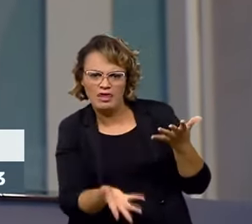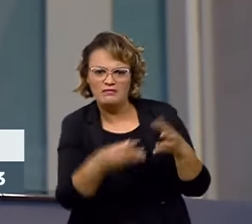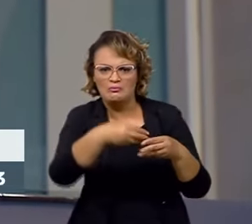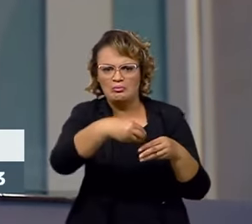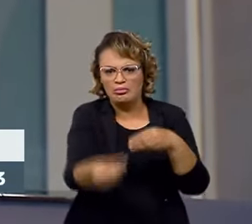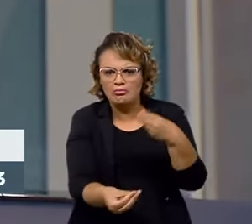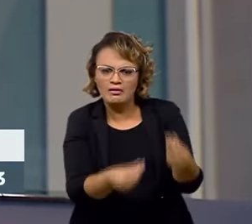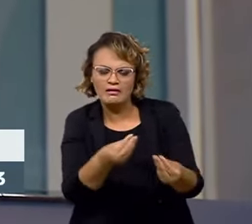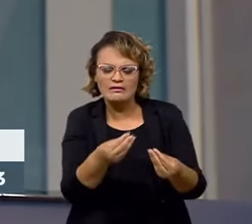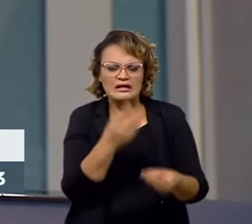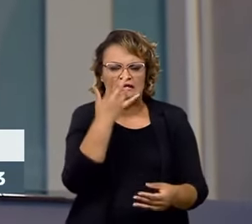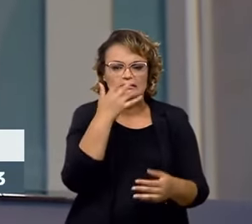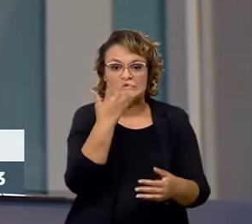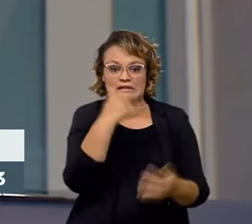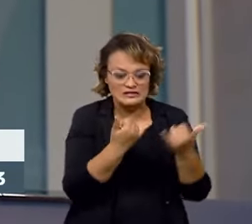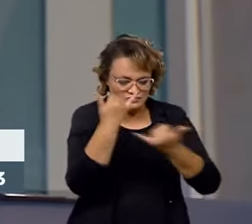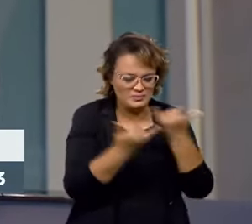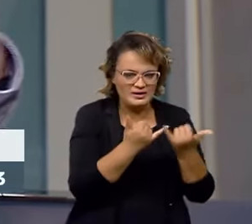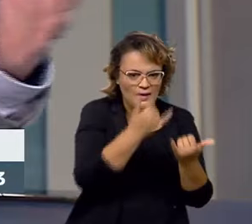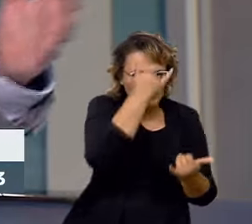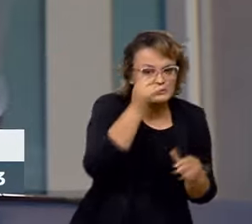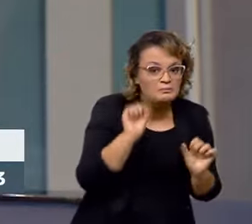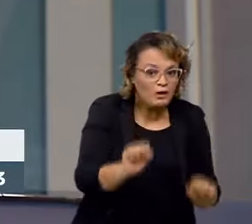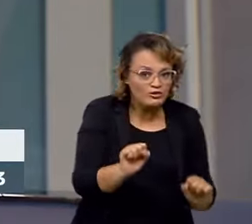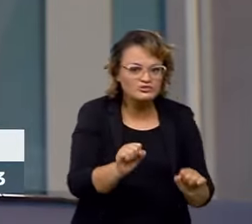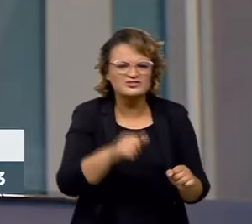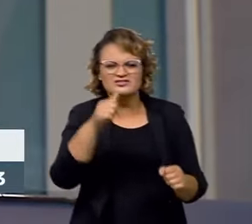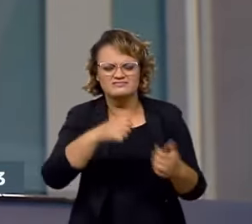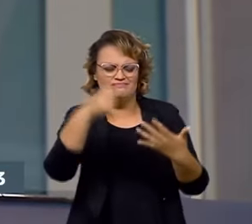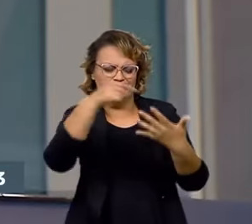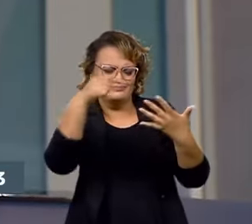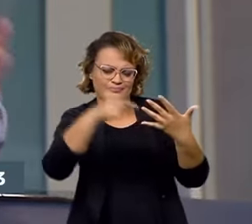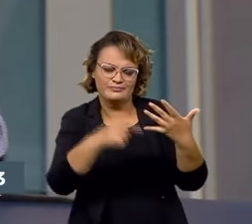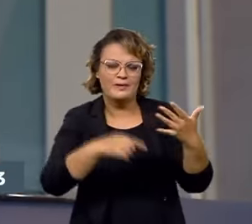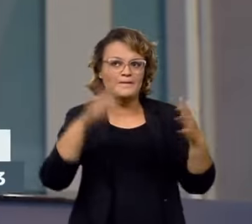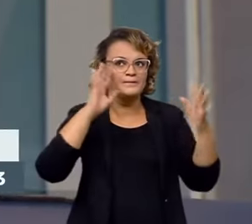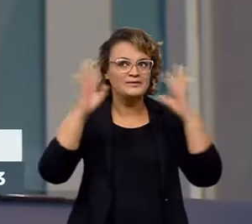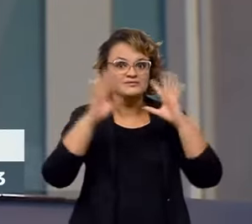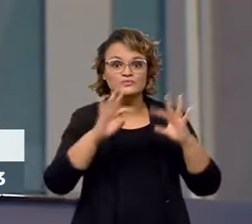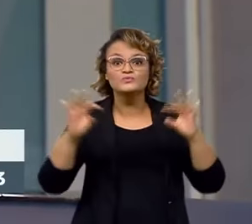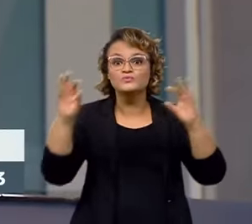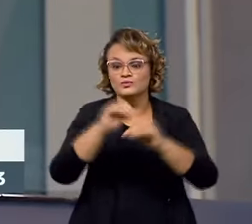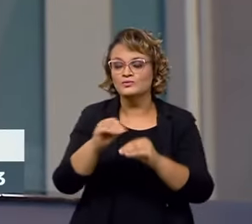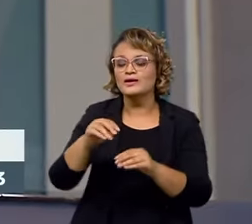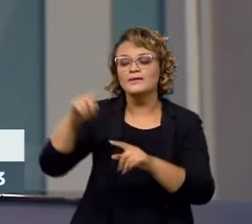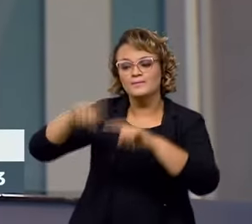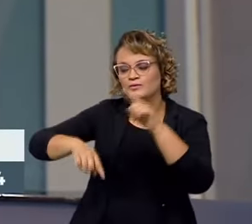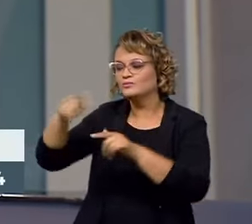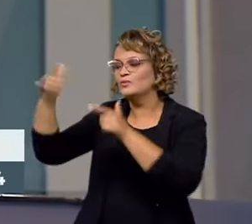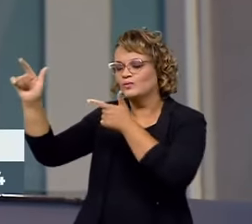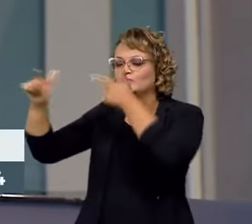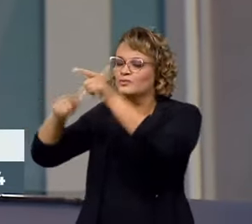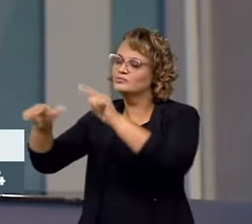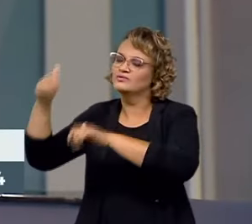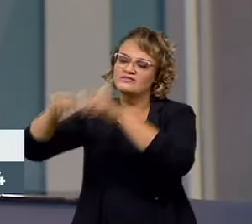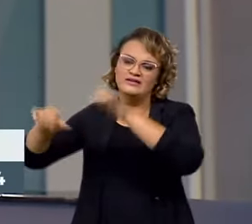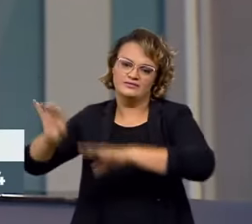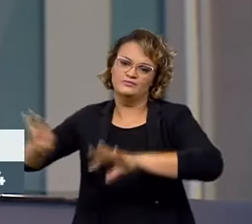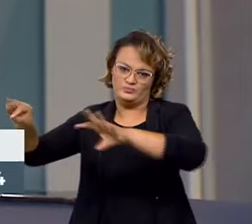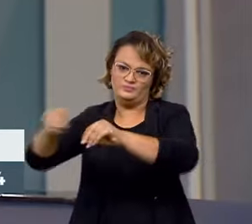pode trazer um perigo para uma criança. E assim, numa série de outros produtos, instrumentos de medida que existem na sociedade.